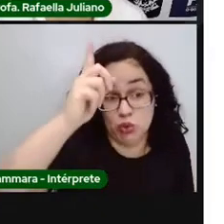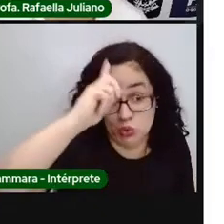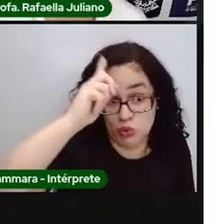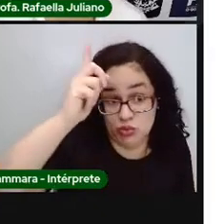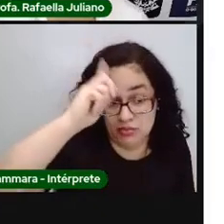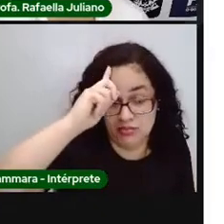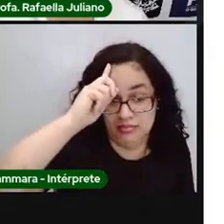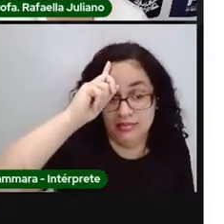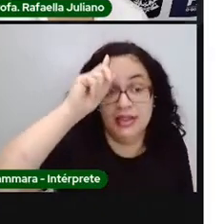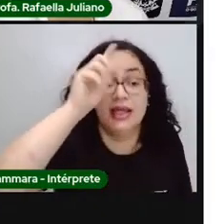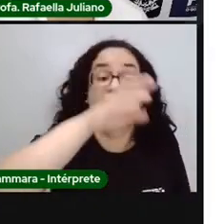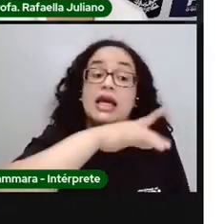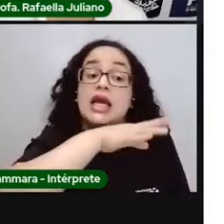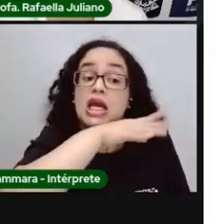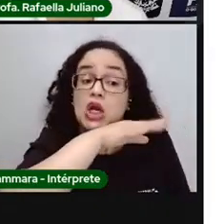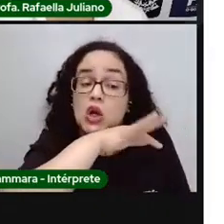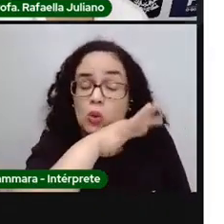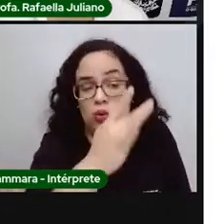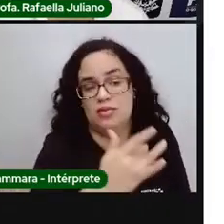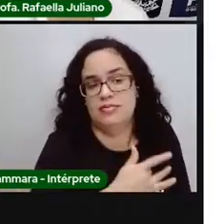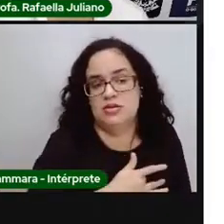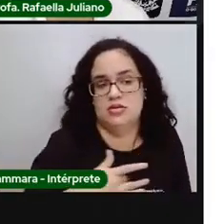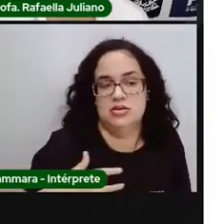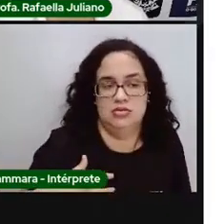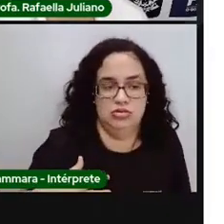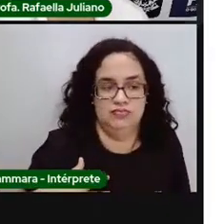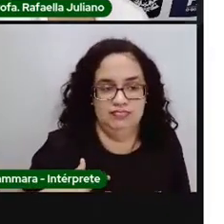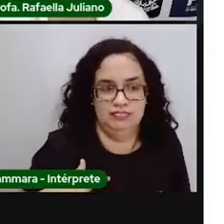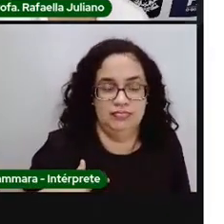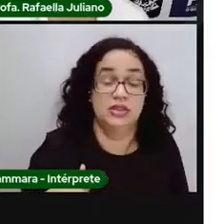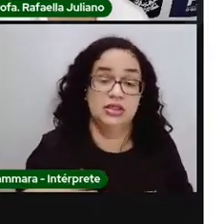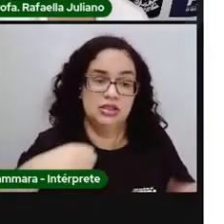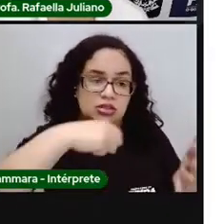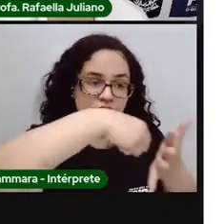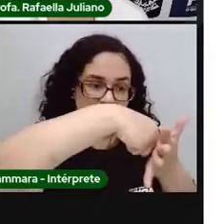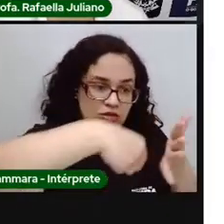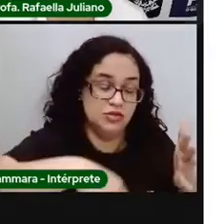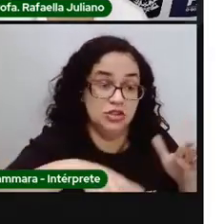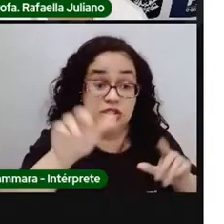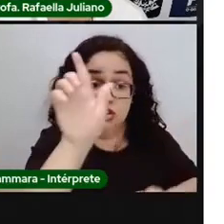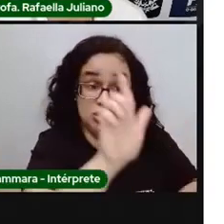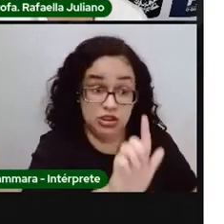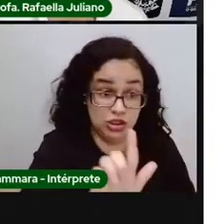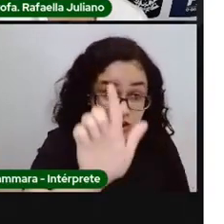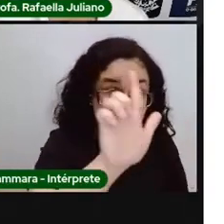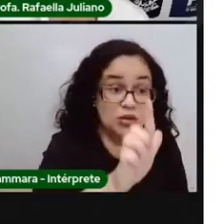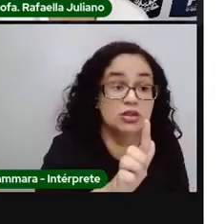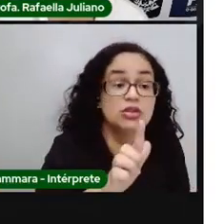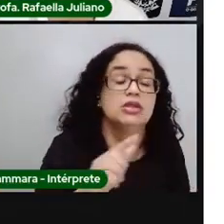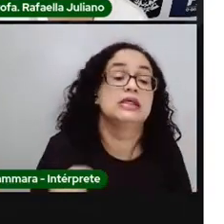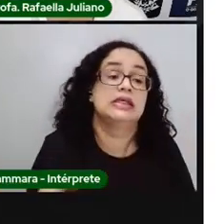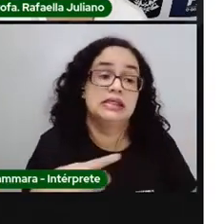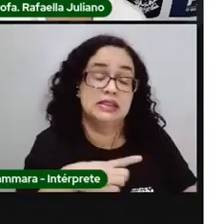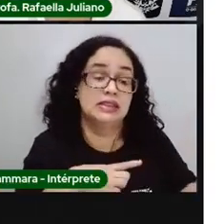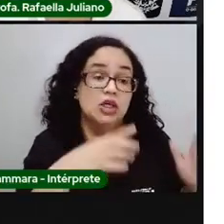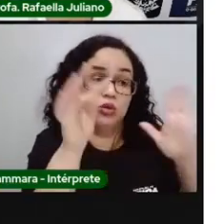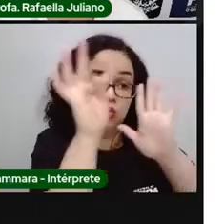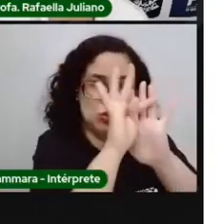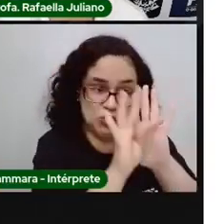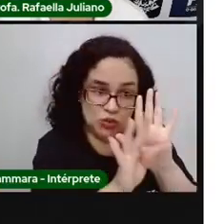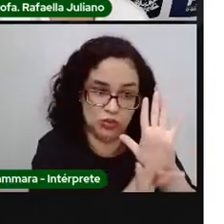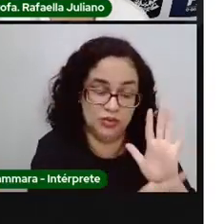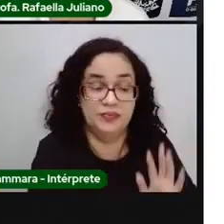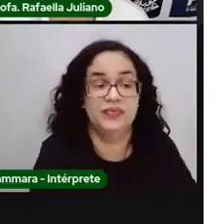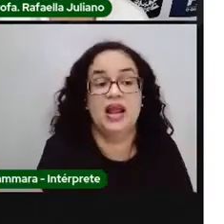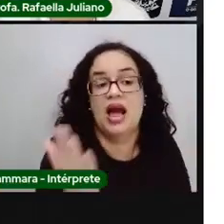fazem mal à nossa saúde. Na atividade de vocês de linguagem de hoje, tem um textinho que vai falar exatamente sobre